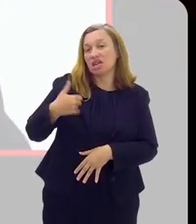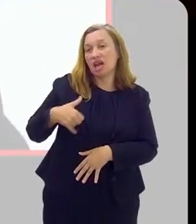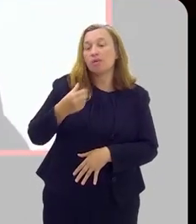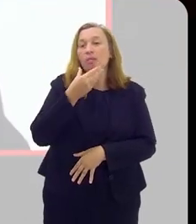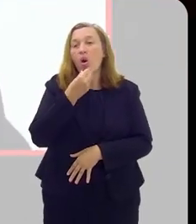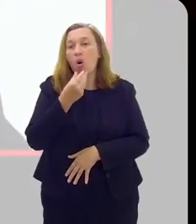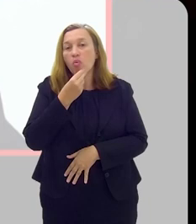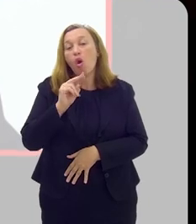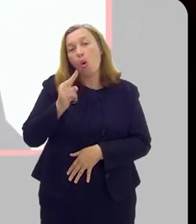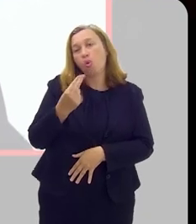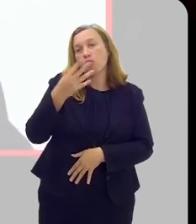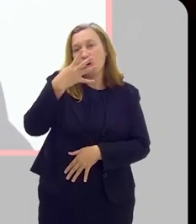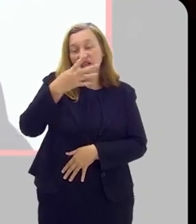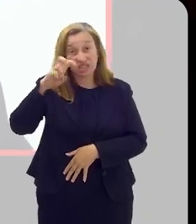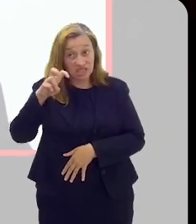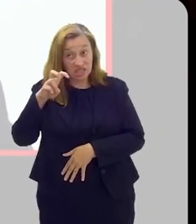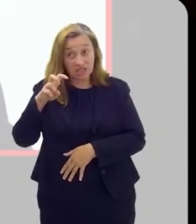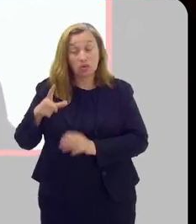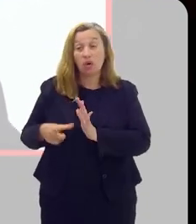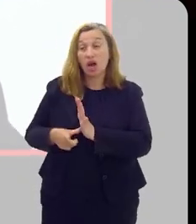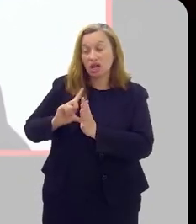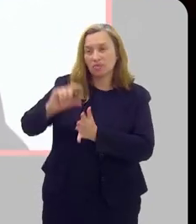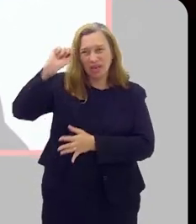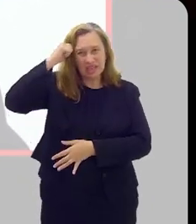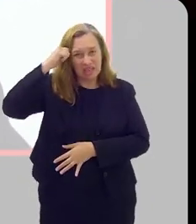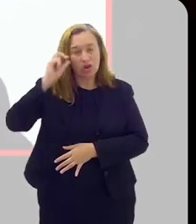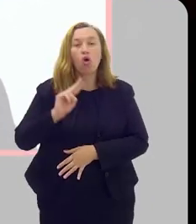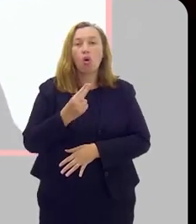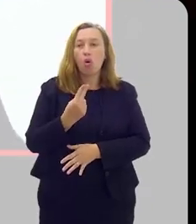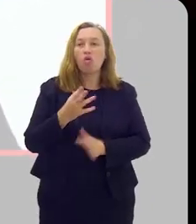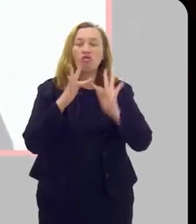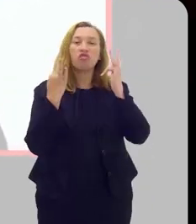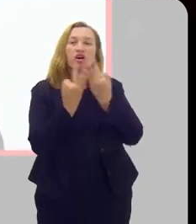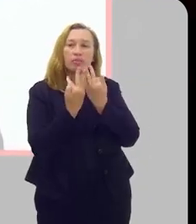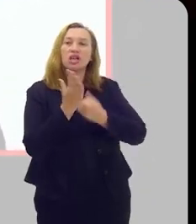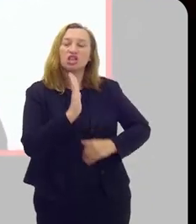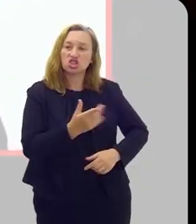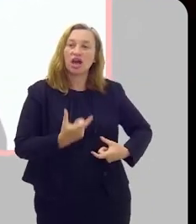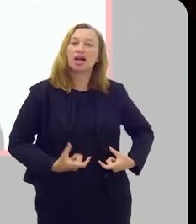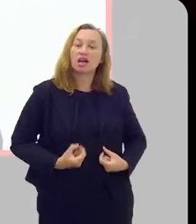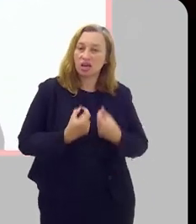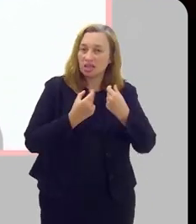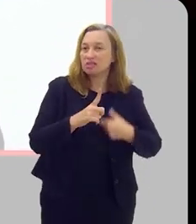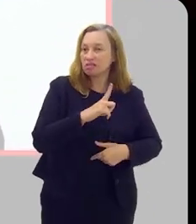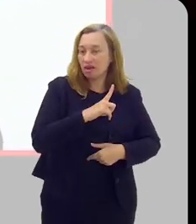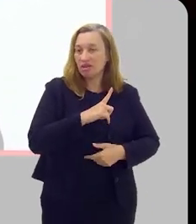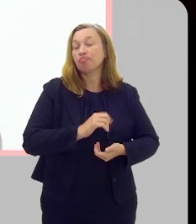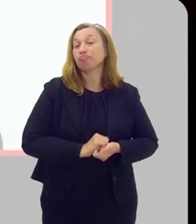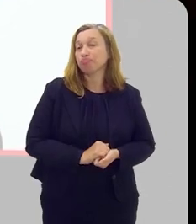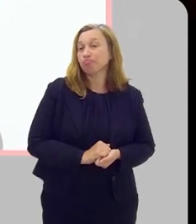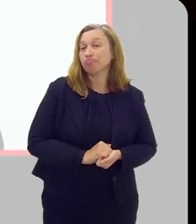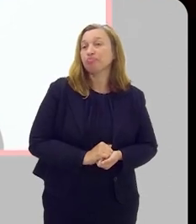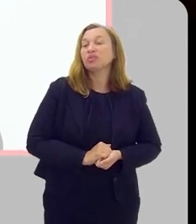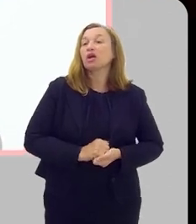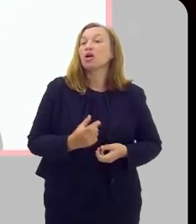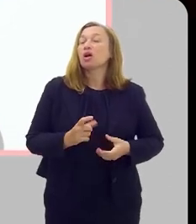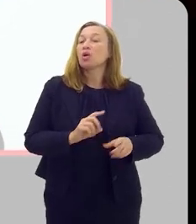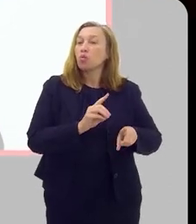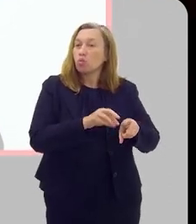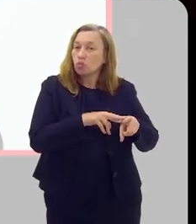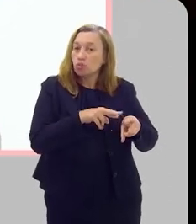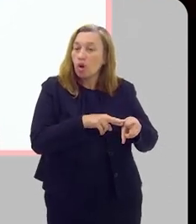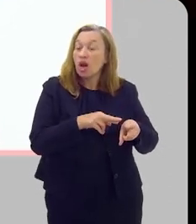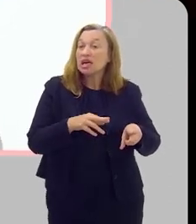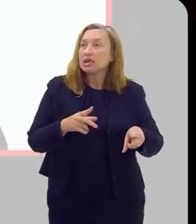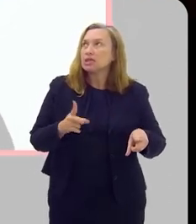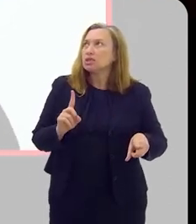pra homens, ou aos 45, 5 anos antes, pra negros, ou quem tem história de parente de primeiro grau, né? Com câncer de